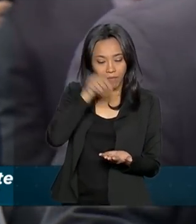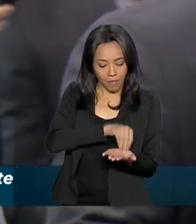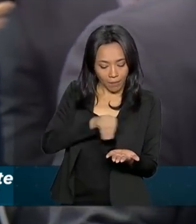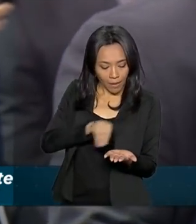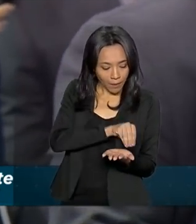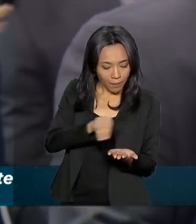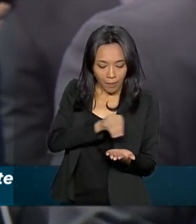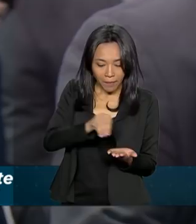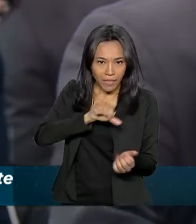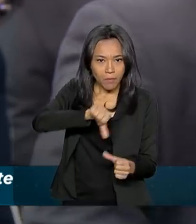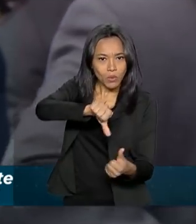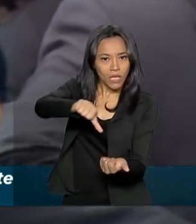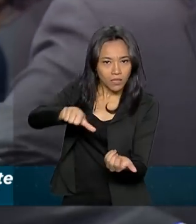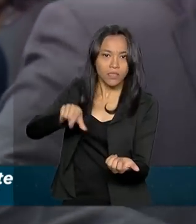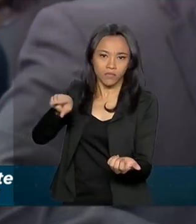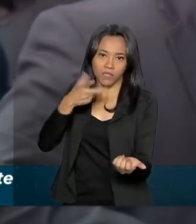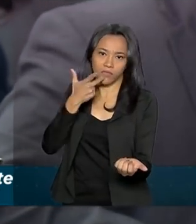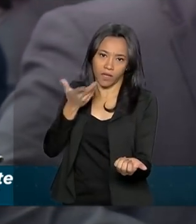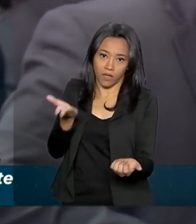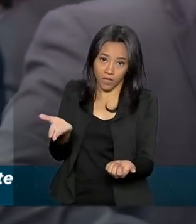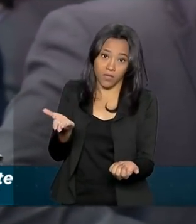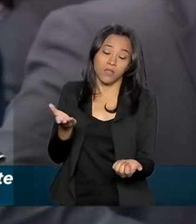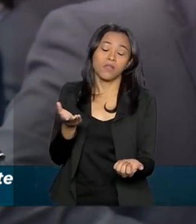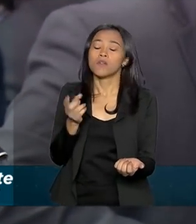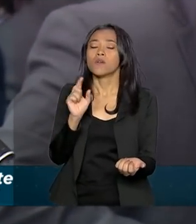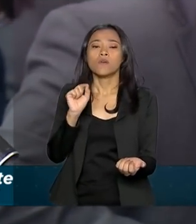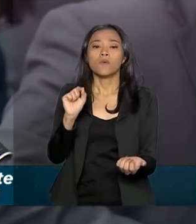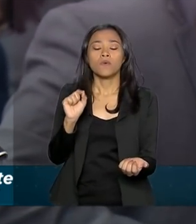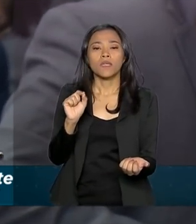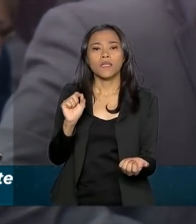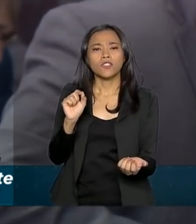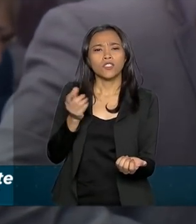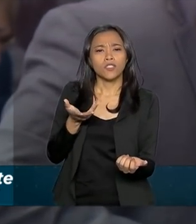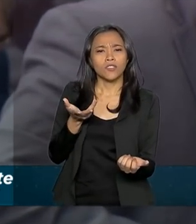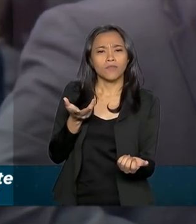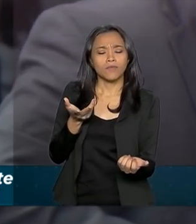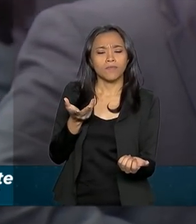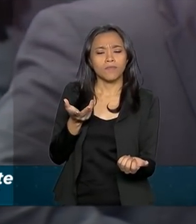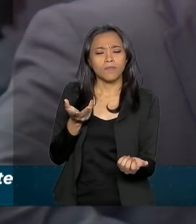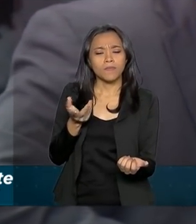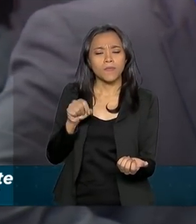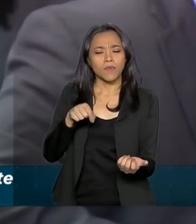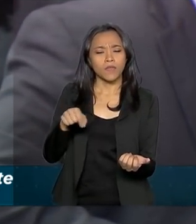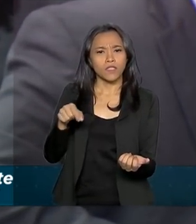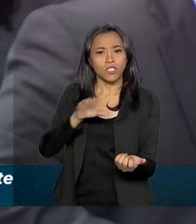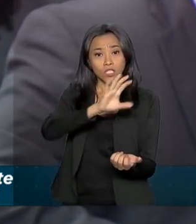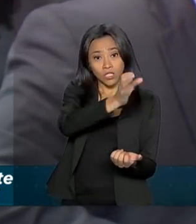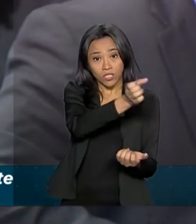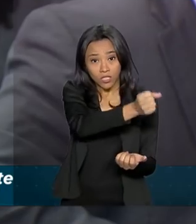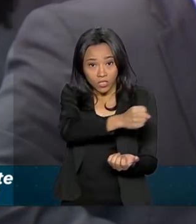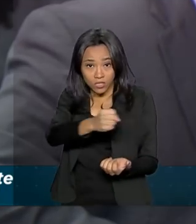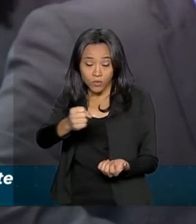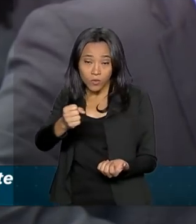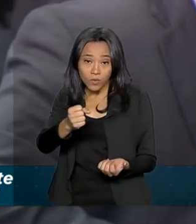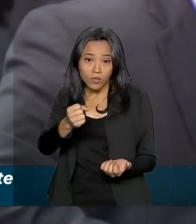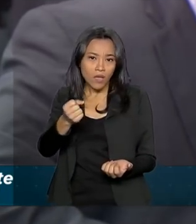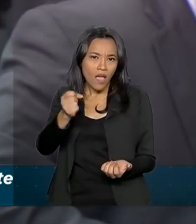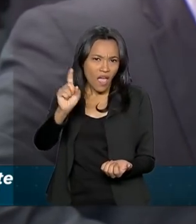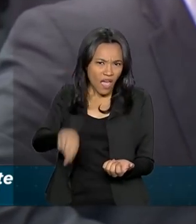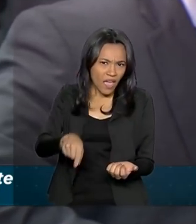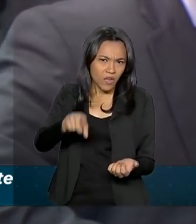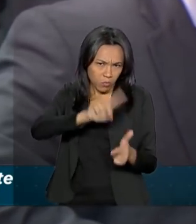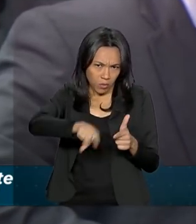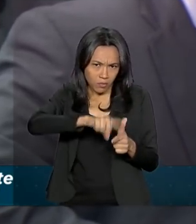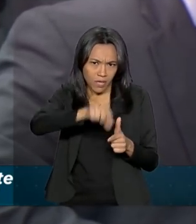falha da articulação política que o fala, a leitura que se fez em retirar a articulação política do ministro Onyx é de um esvaziamento. O problema era o